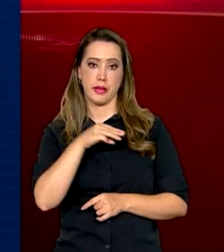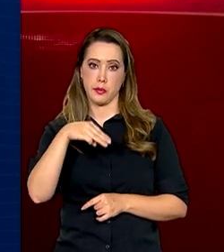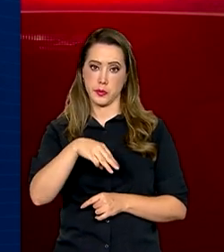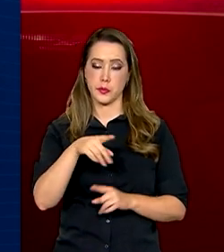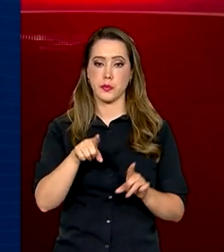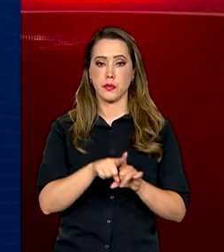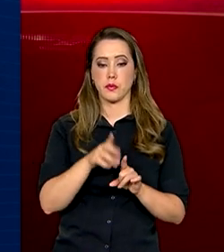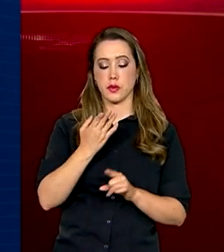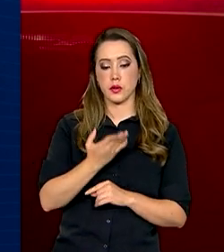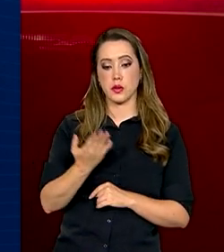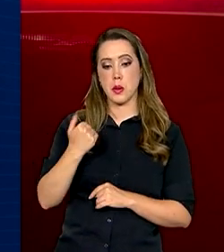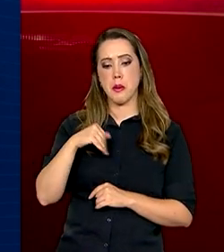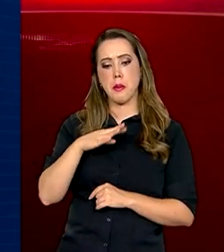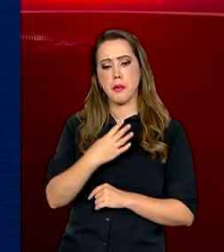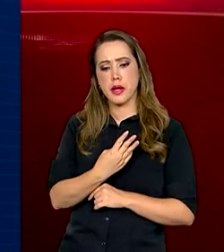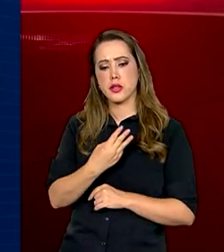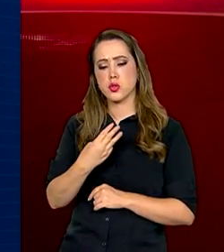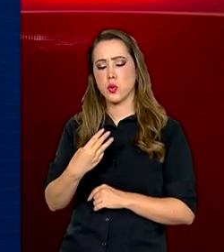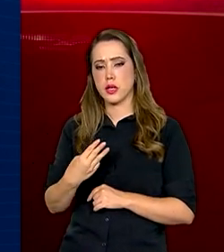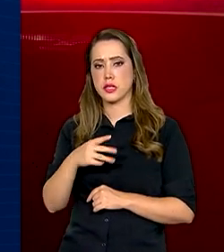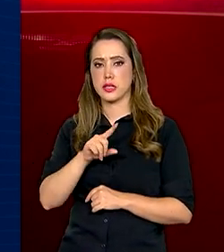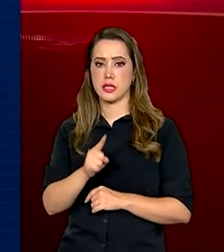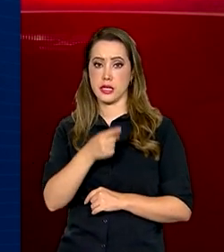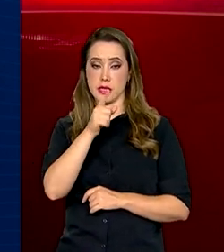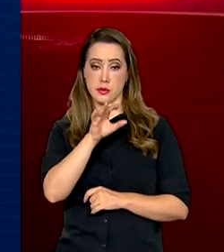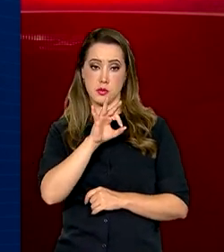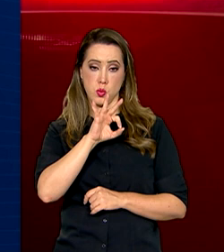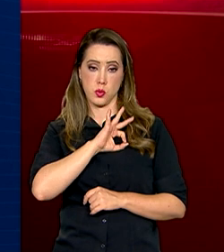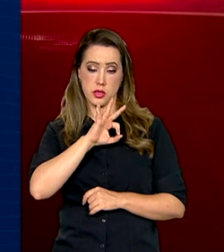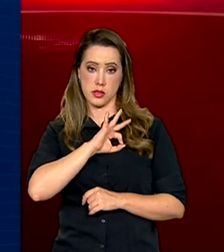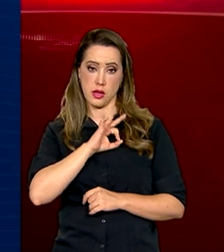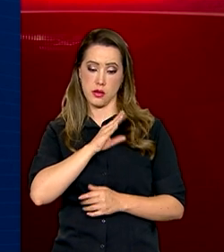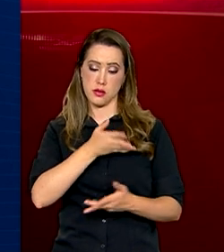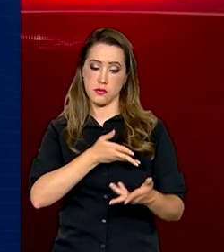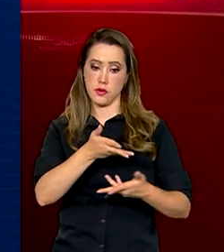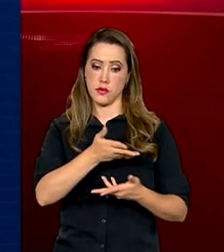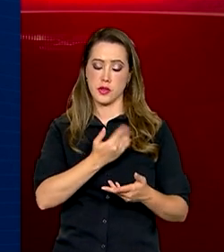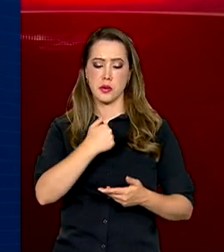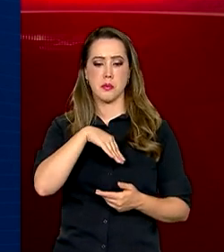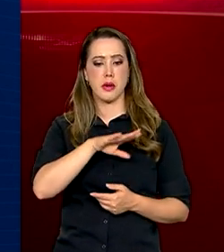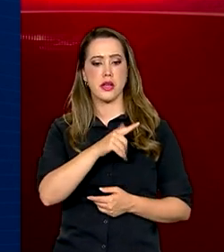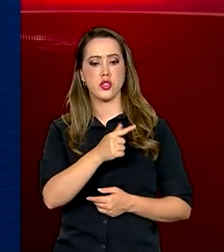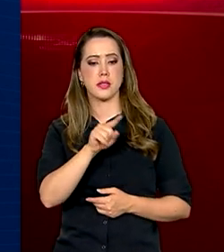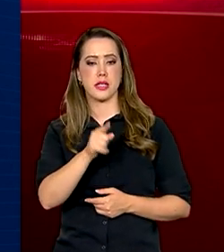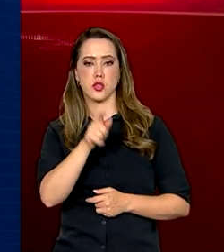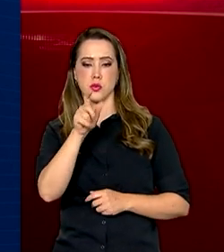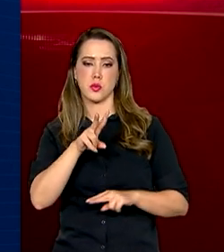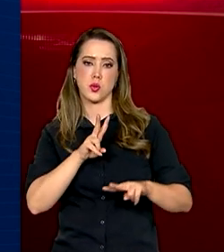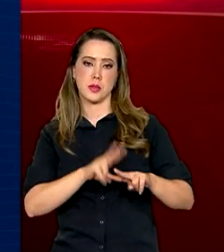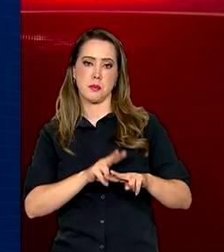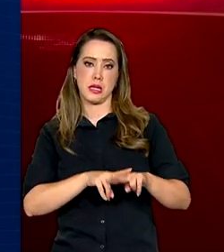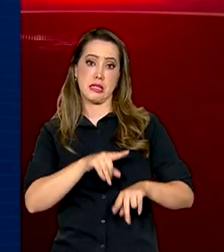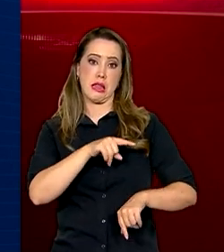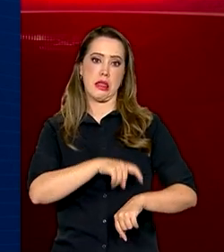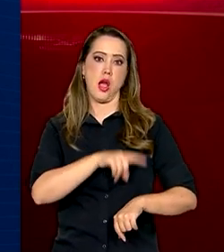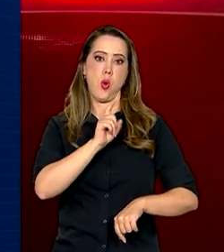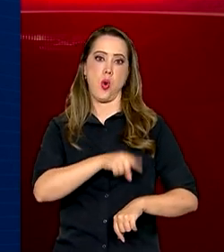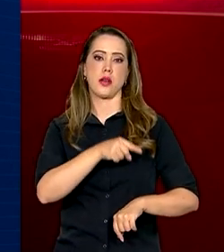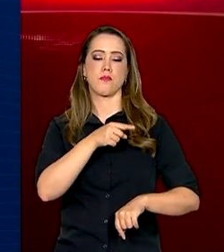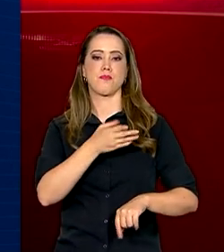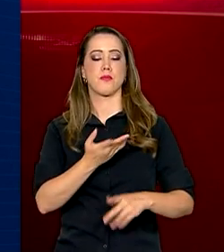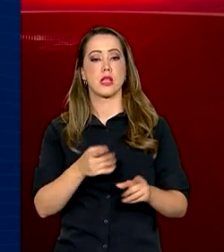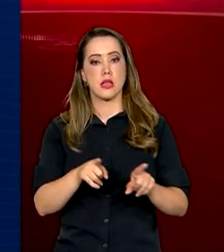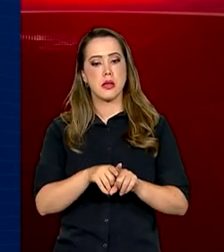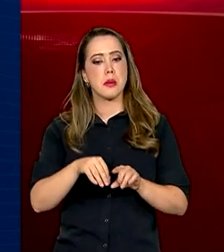Foram mais de 43 mil agentes policiais envolvidos, mais de 7 mil presos em flagrante em mais de